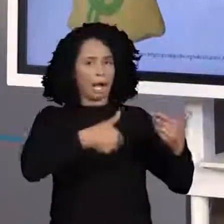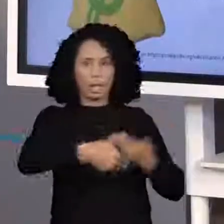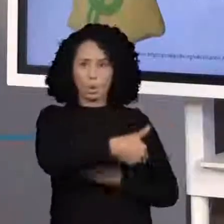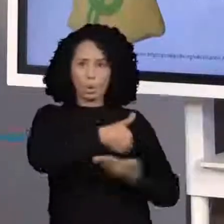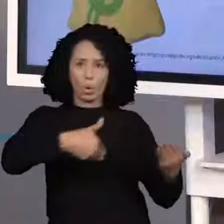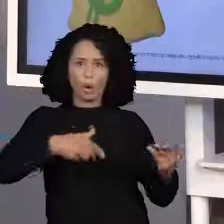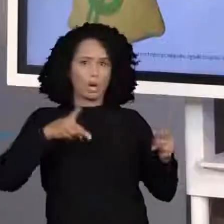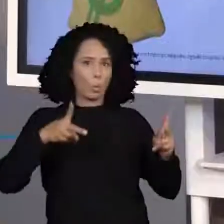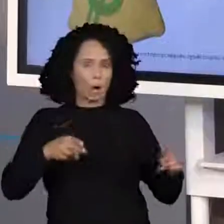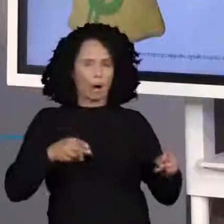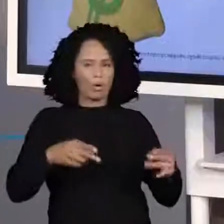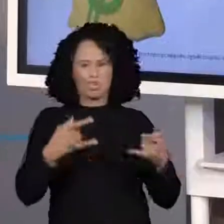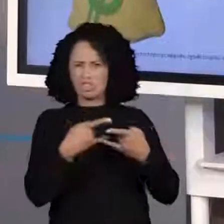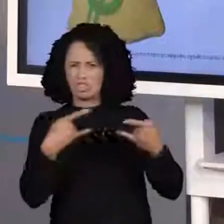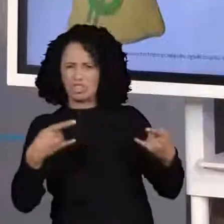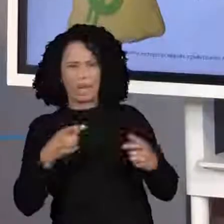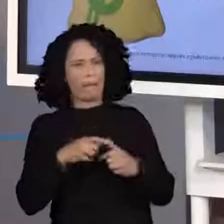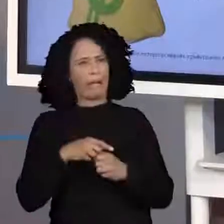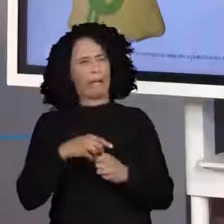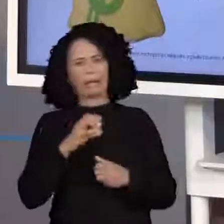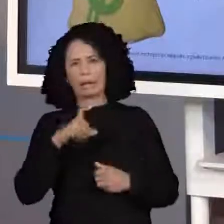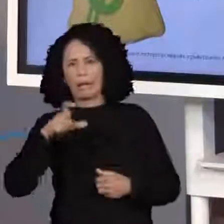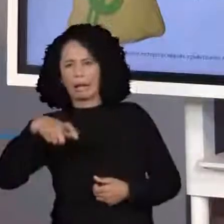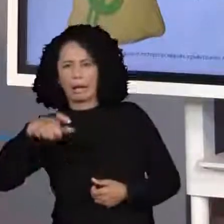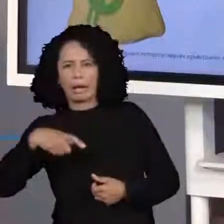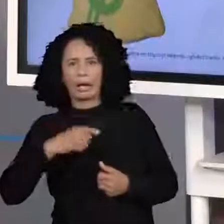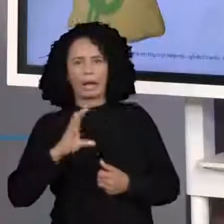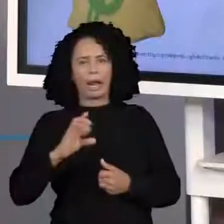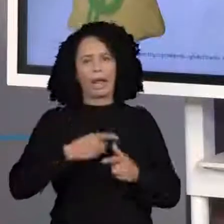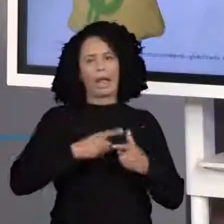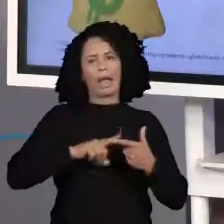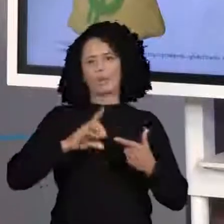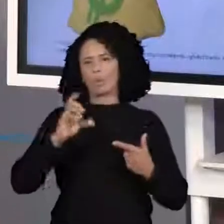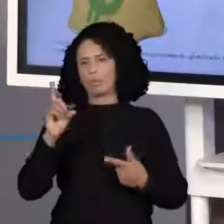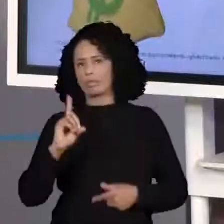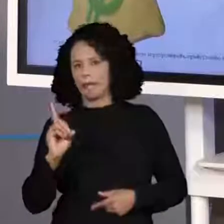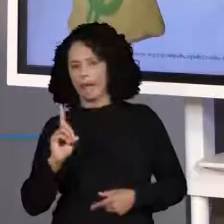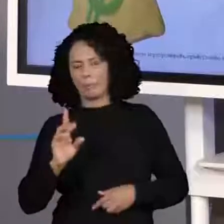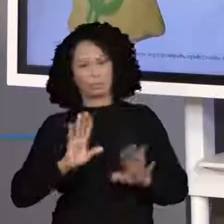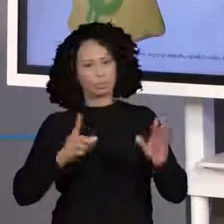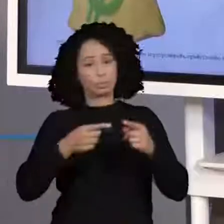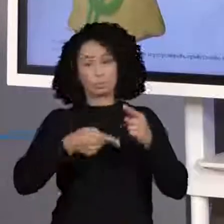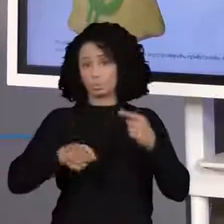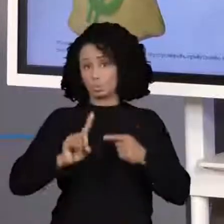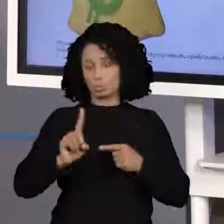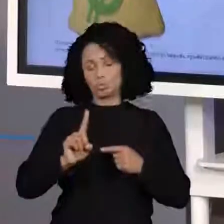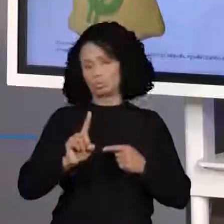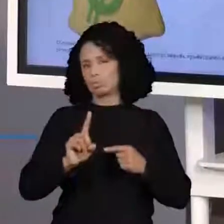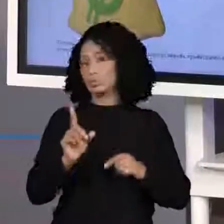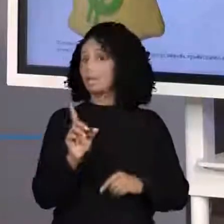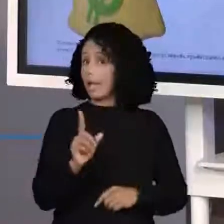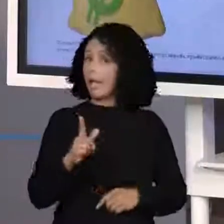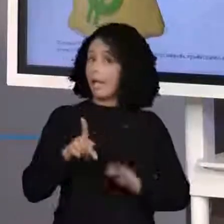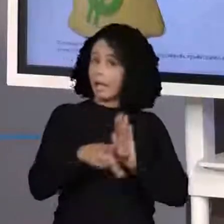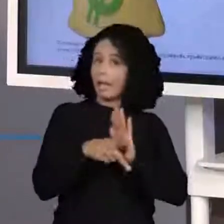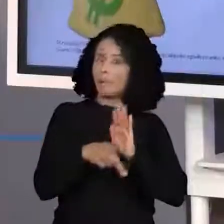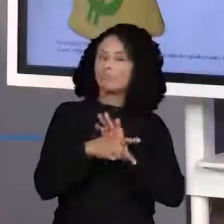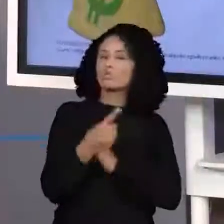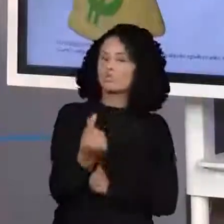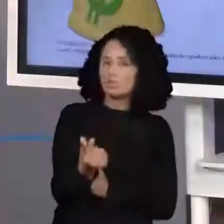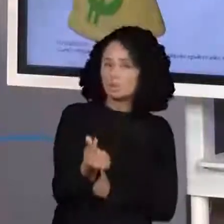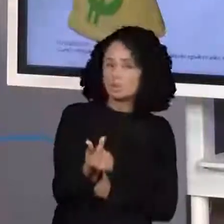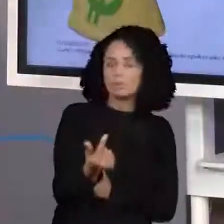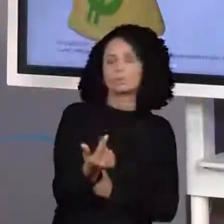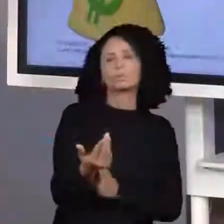crédito, cartão de débito. Isso tudo está ligado aí a dinheiro. É monetário. Tá bom? Muito bem. Vamos mais.